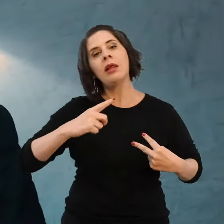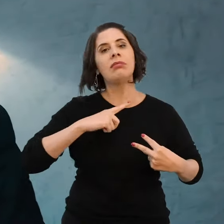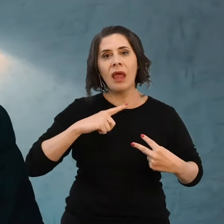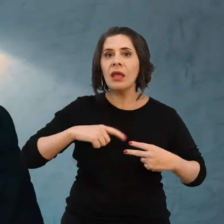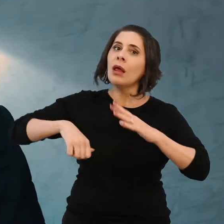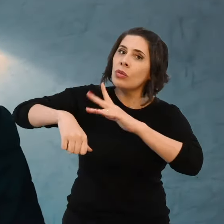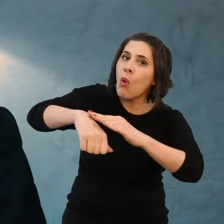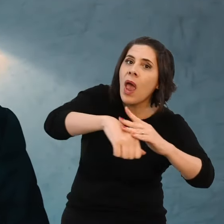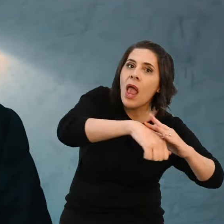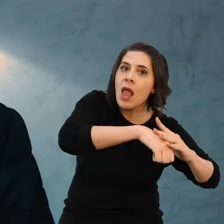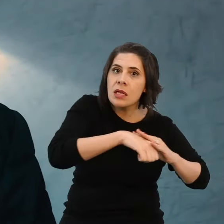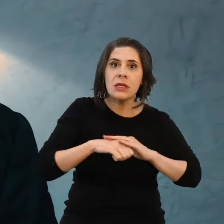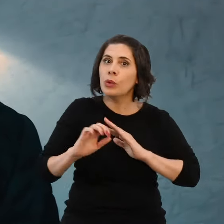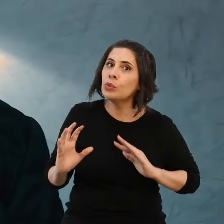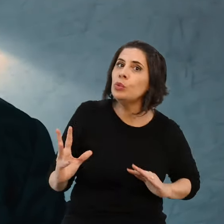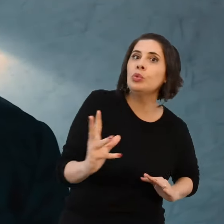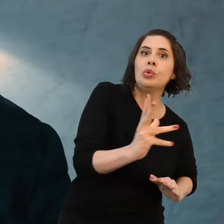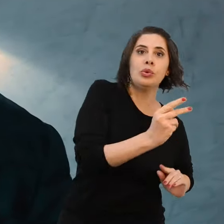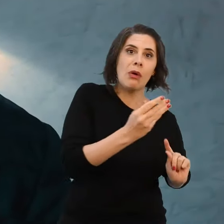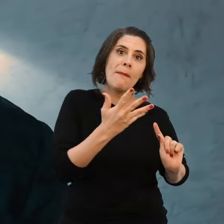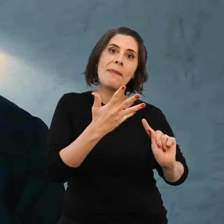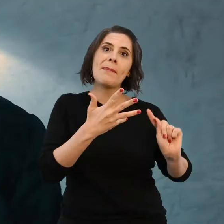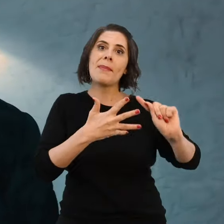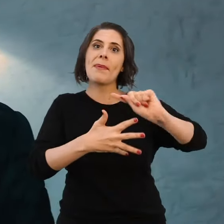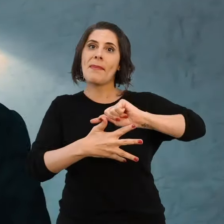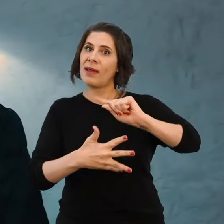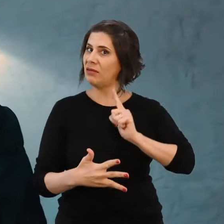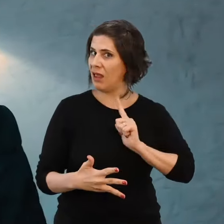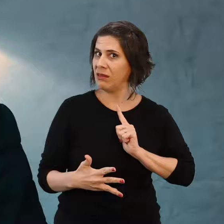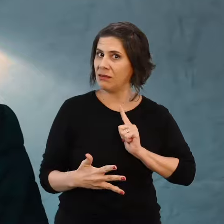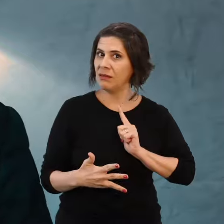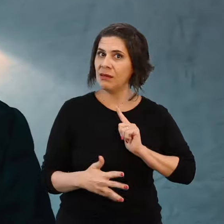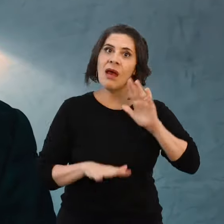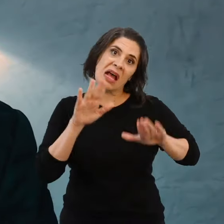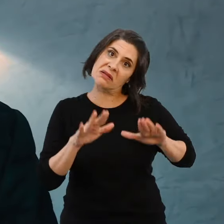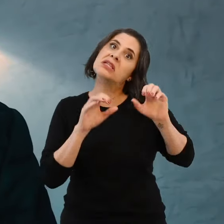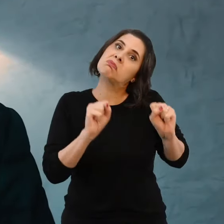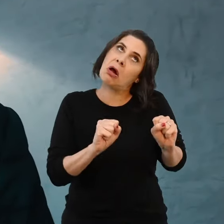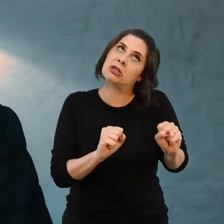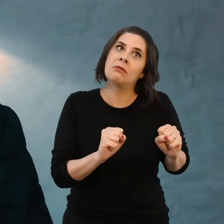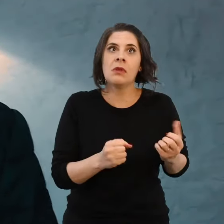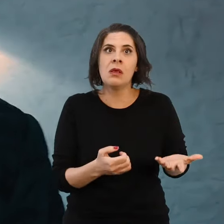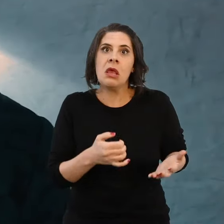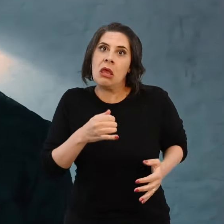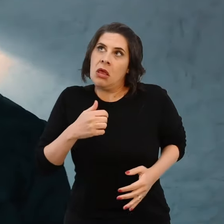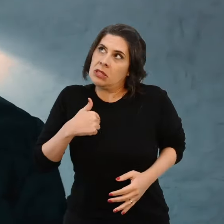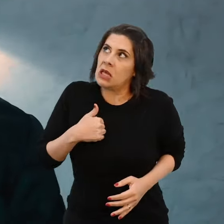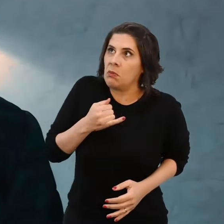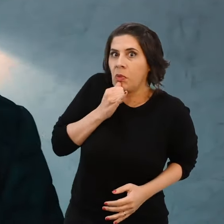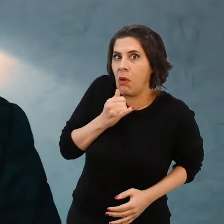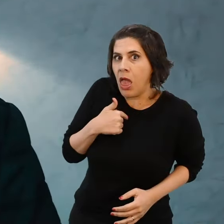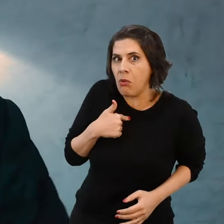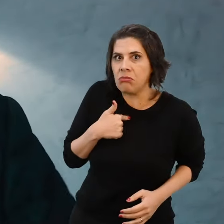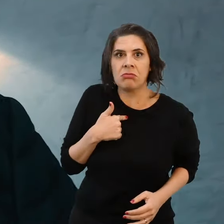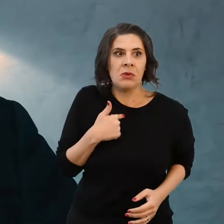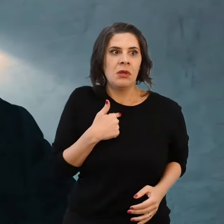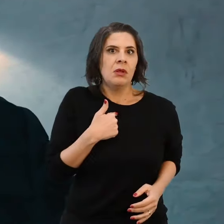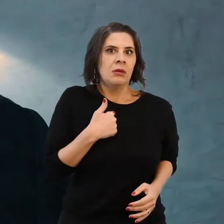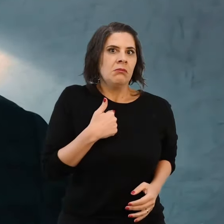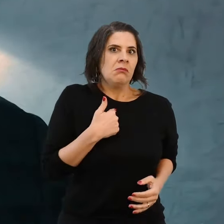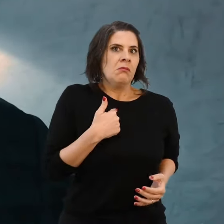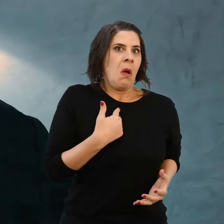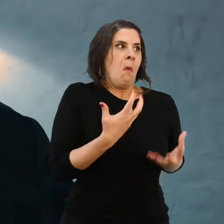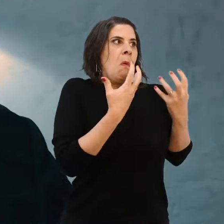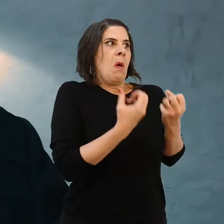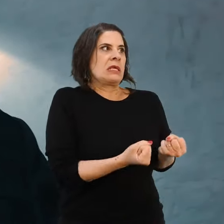humanos estamos sujeitos a todo tipo de problemas. E repito, diante deles a gente pode negar para manter